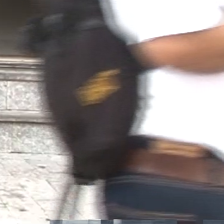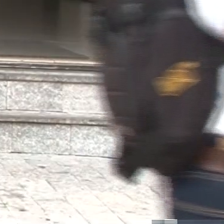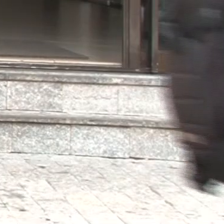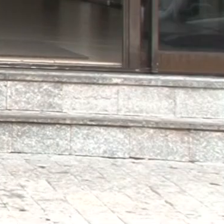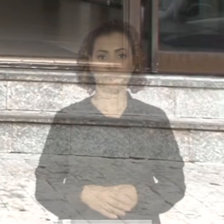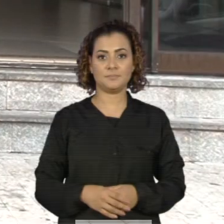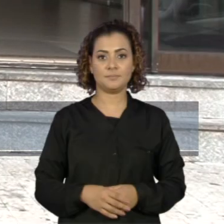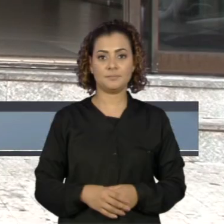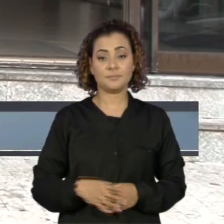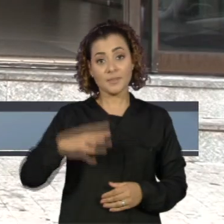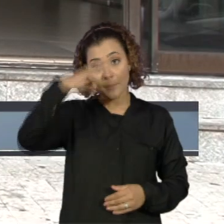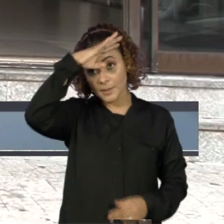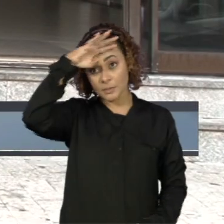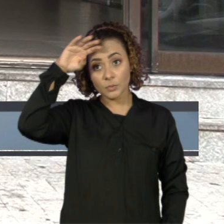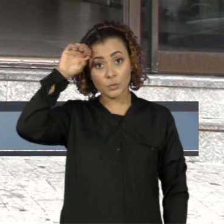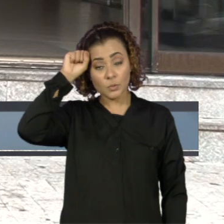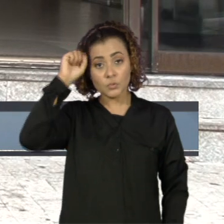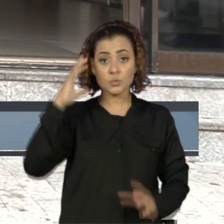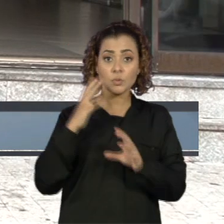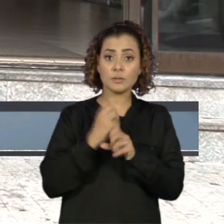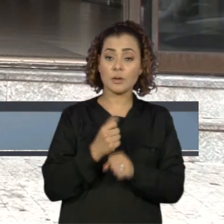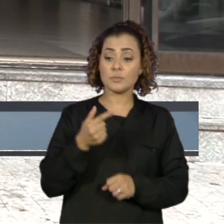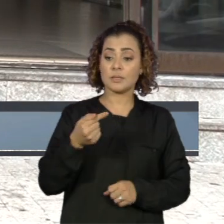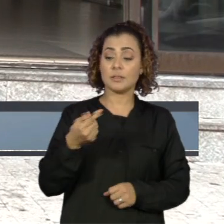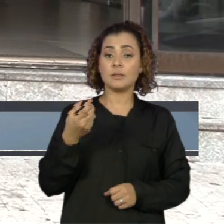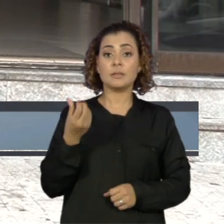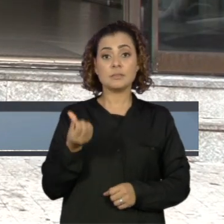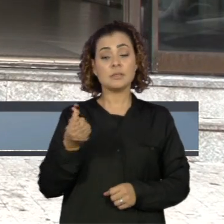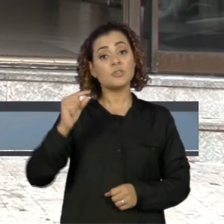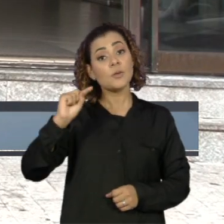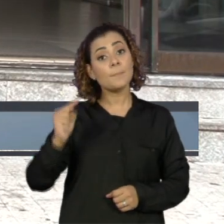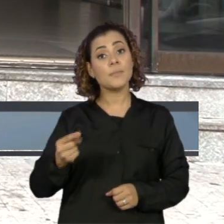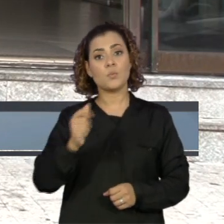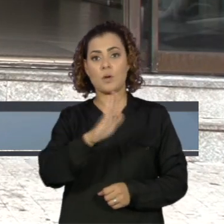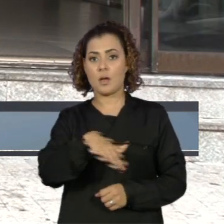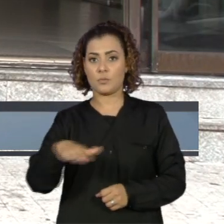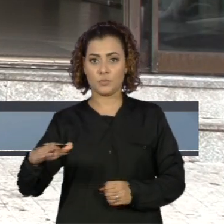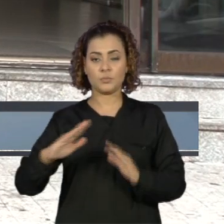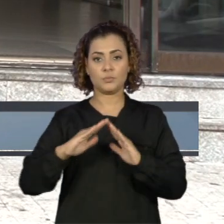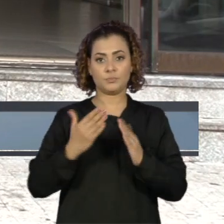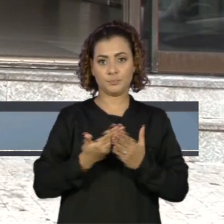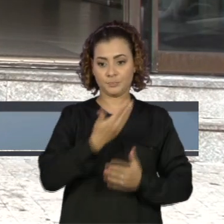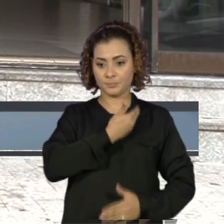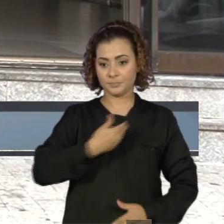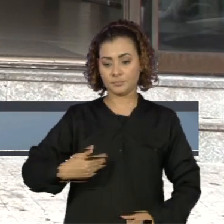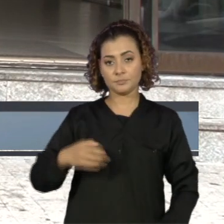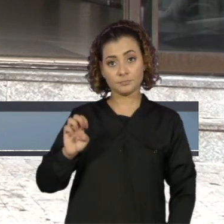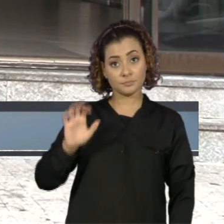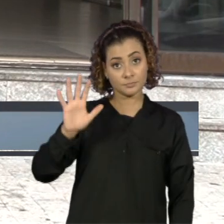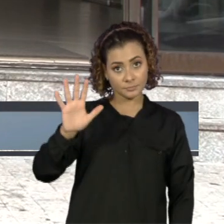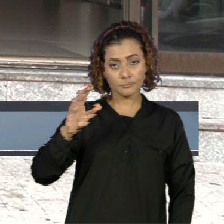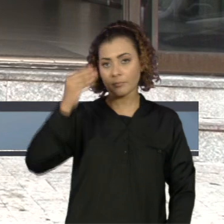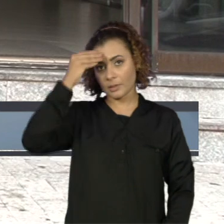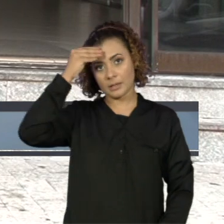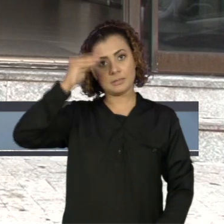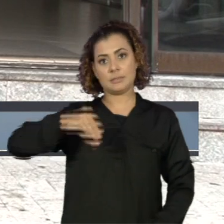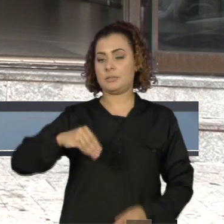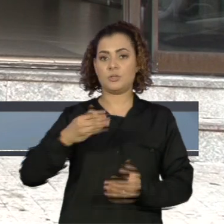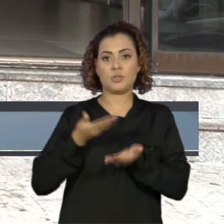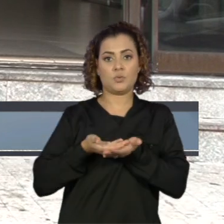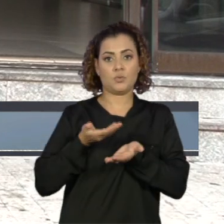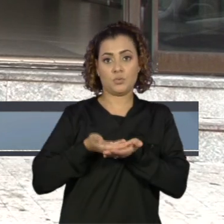Em Mato Grosso, cerca de 76 mil alunos da rede estadual desistiram dos